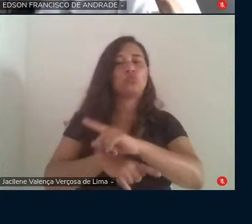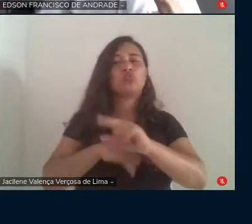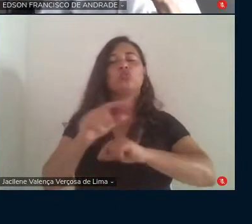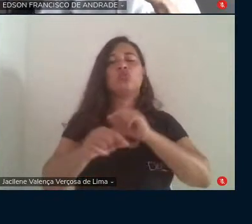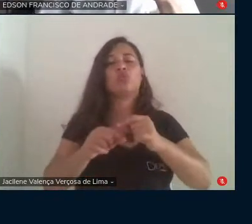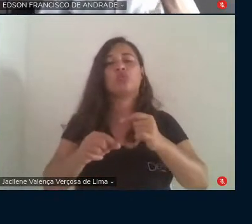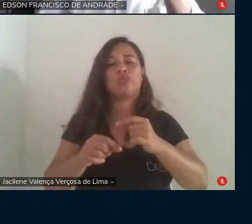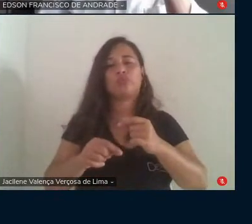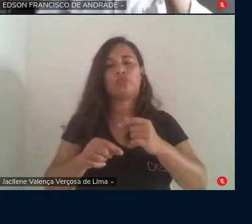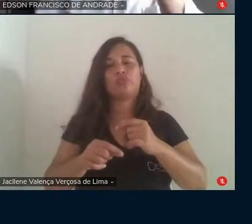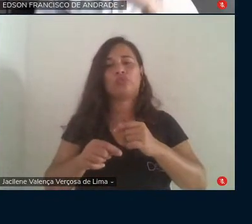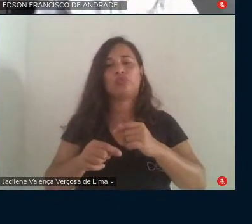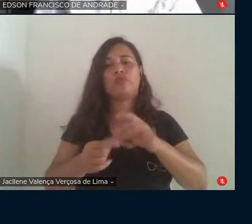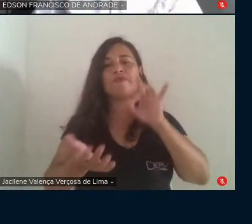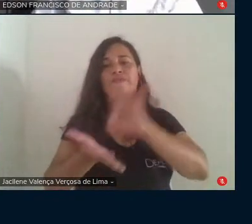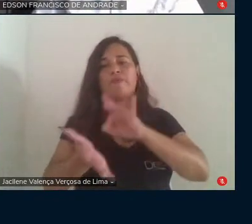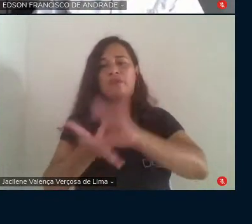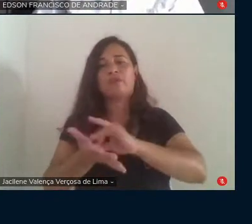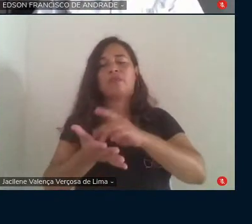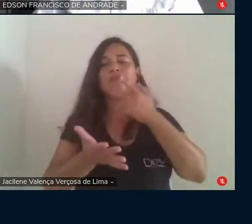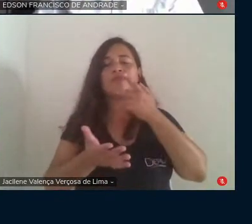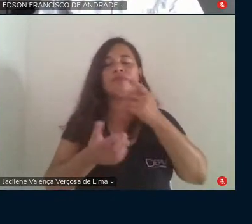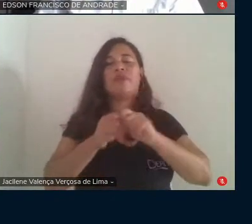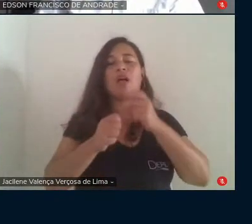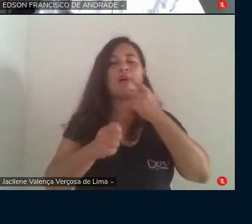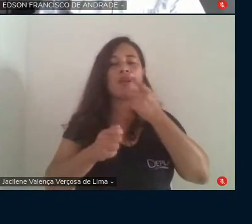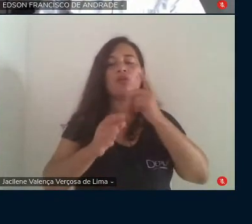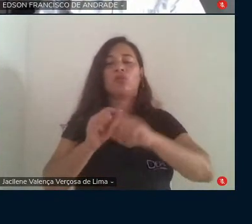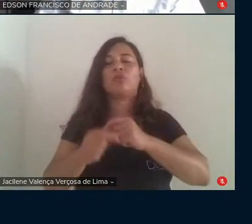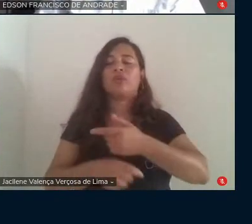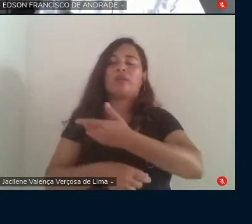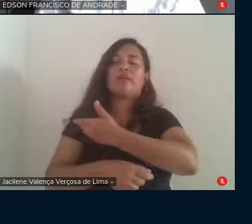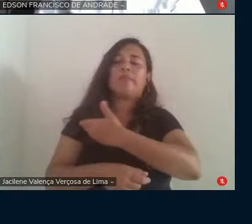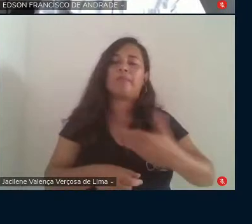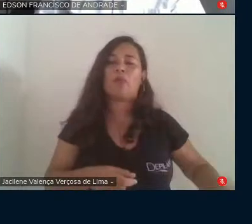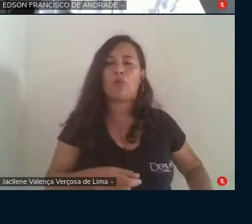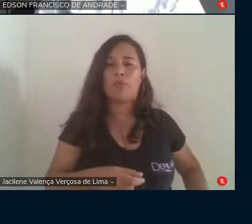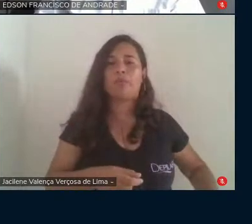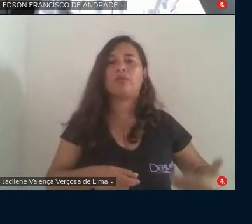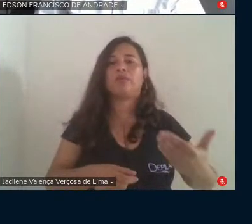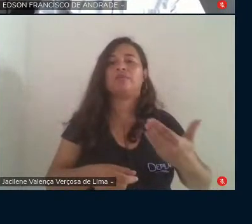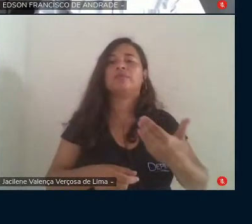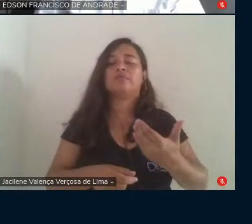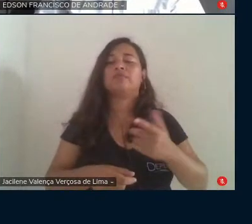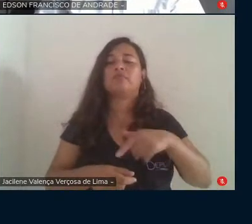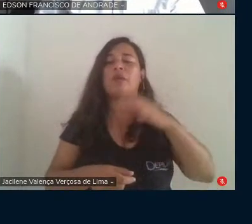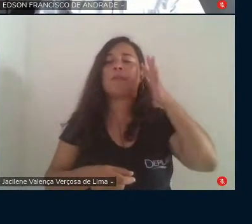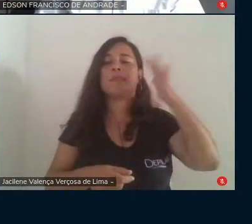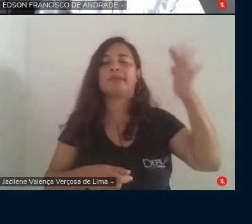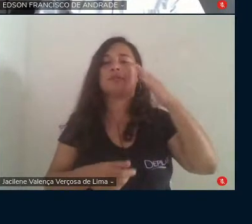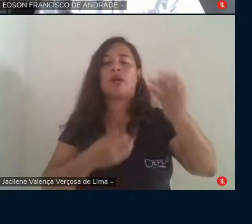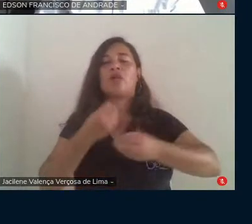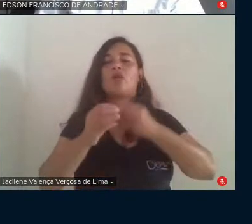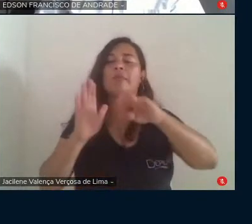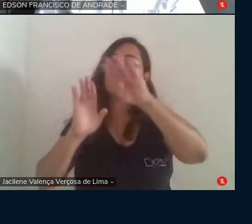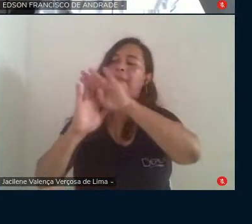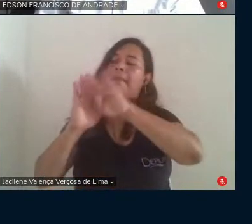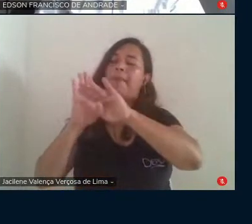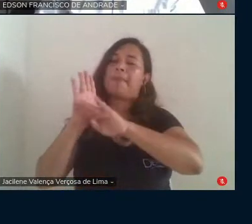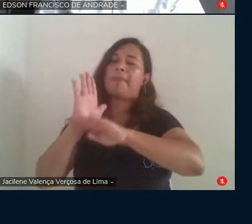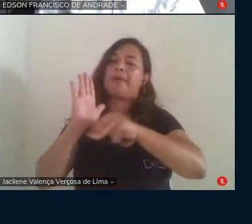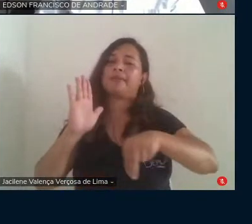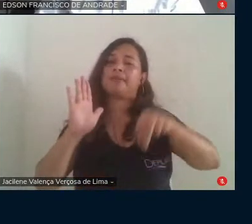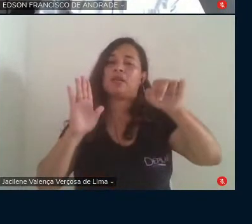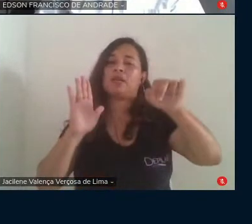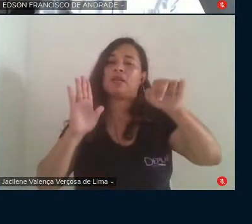públicas serão definidas em conferências nacionais, pensar o Plano Nacional Nacional de Educação 2025